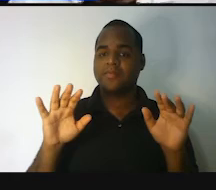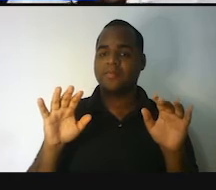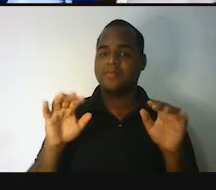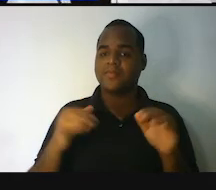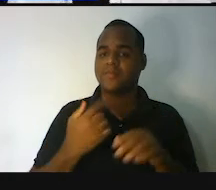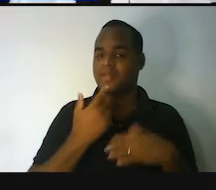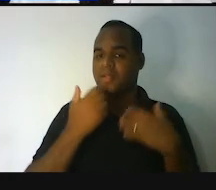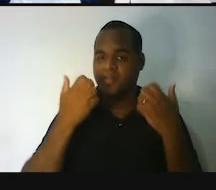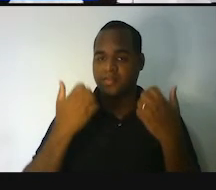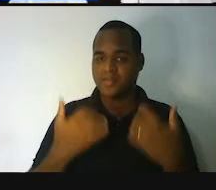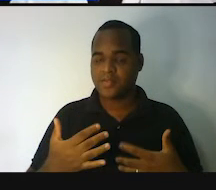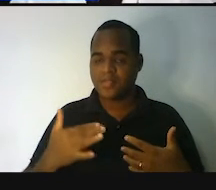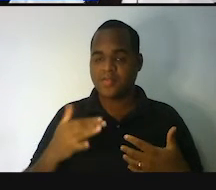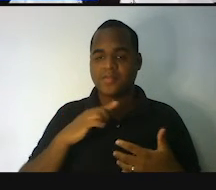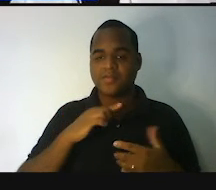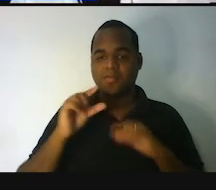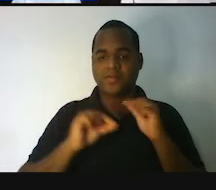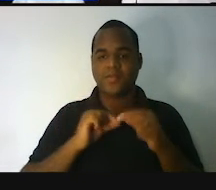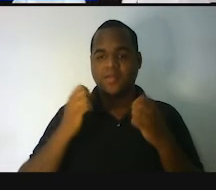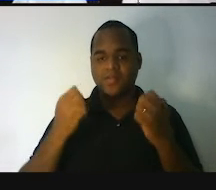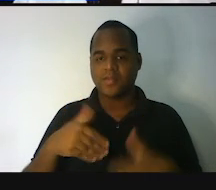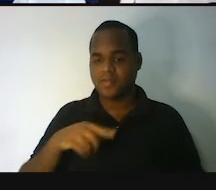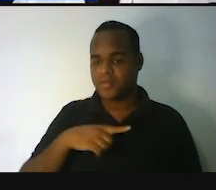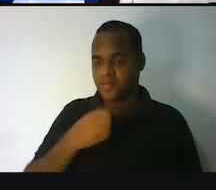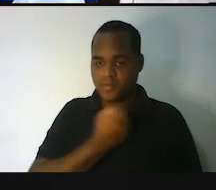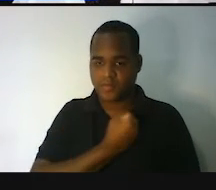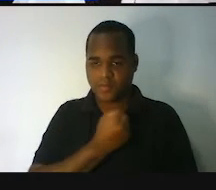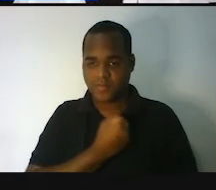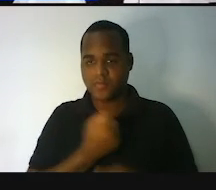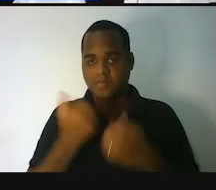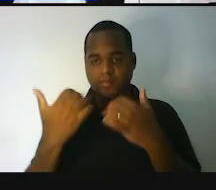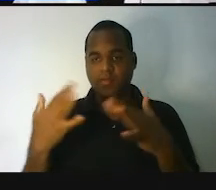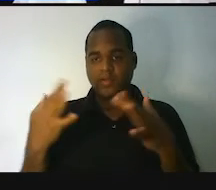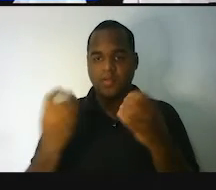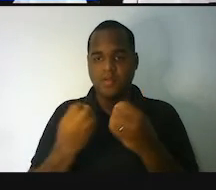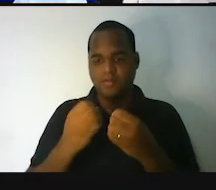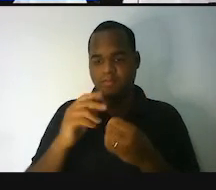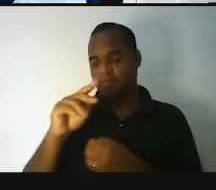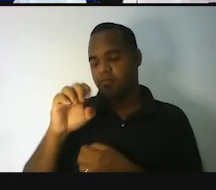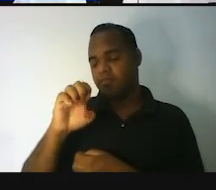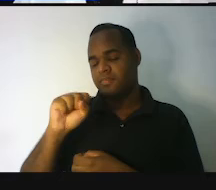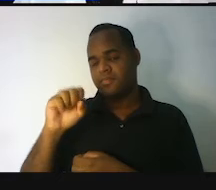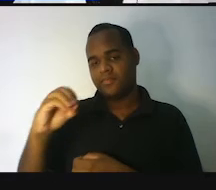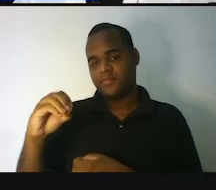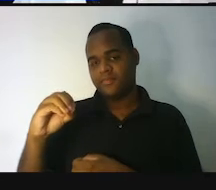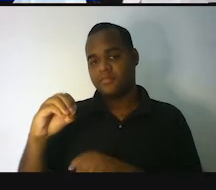Professor, aquilo, aquele número que aparece na balança, quando a gente sobe, é o peso, professor.